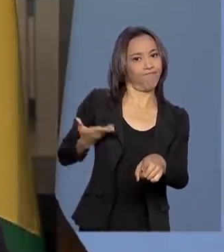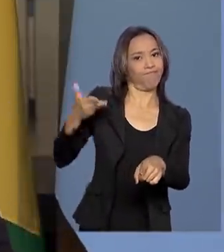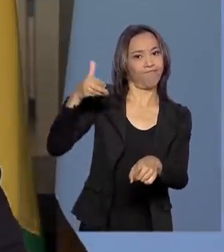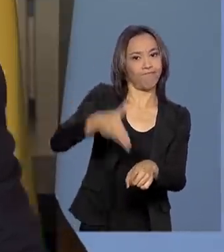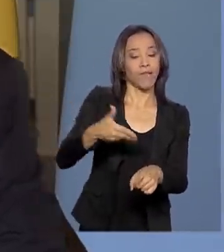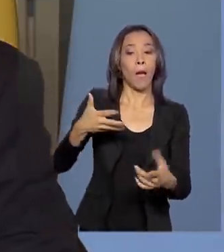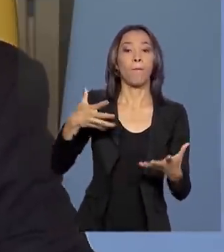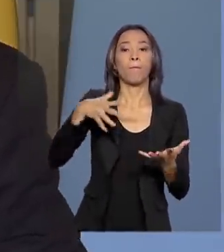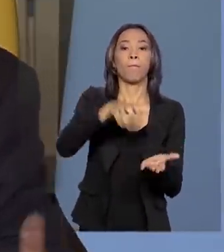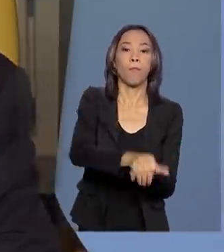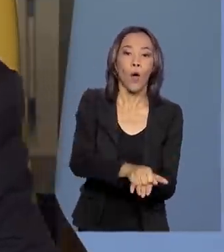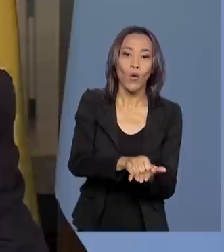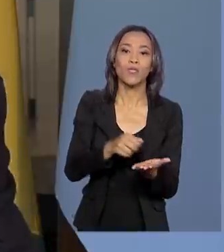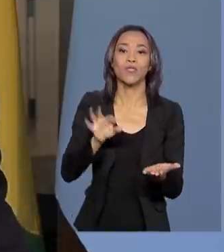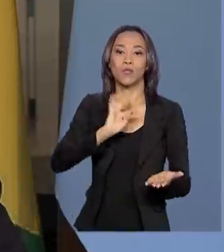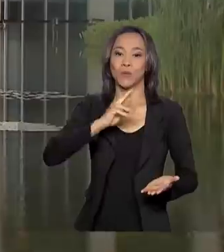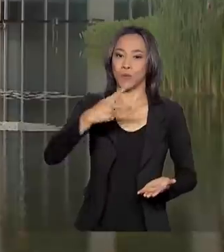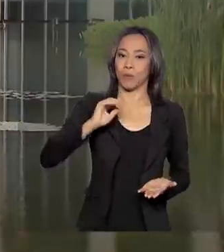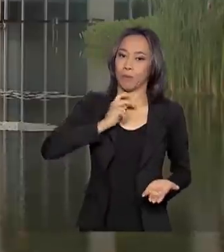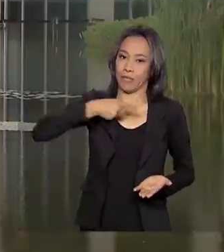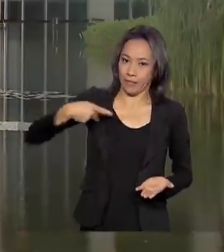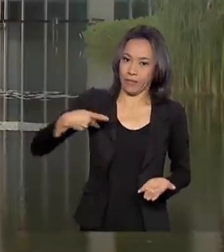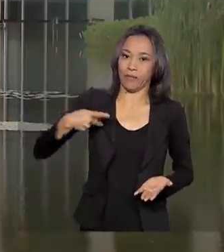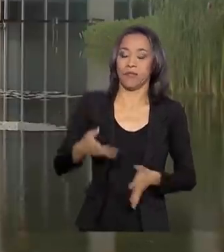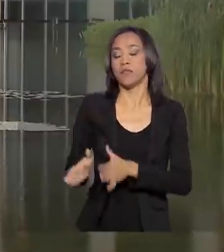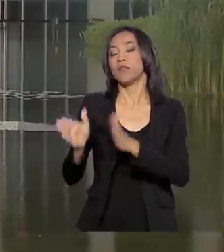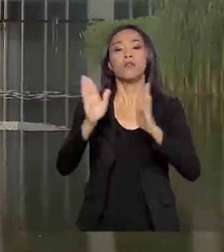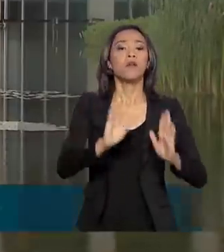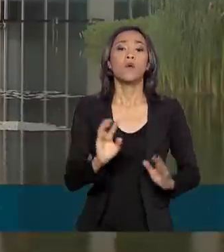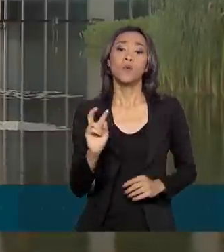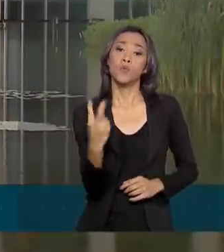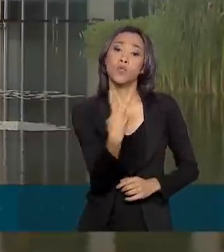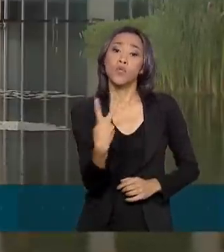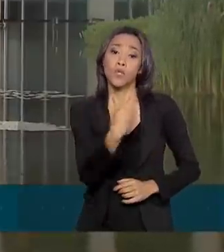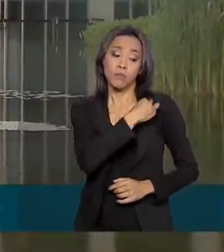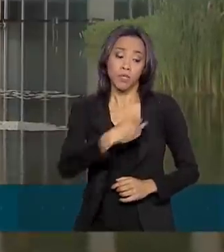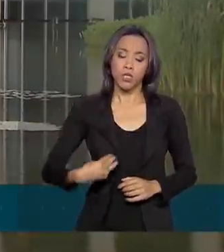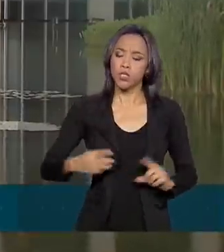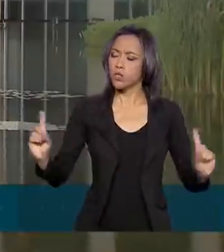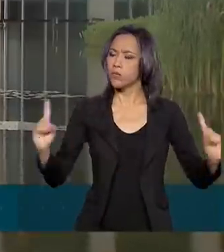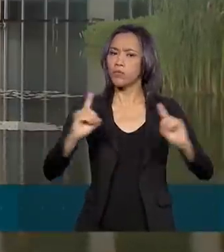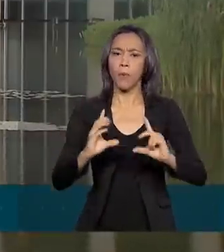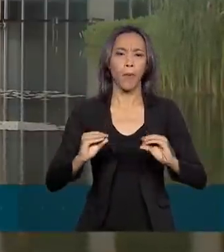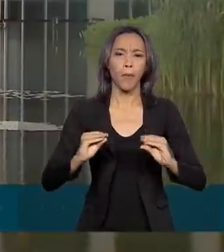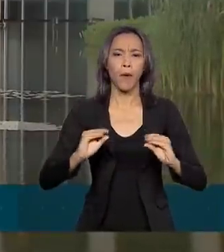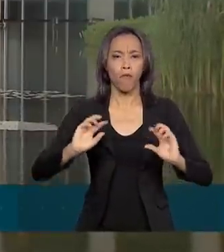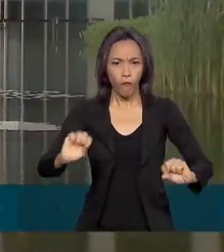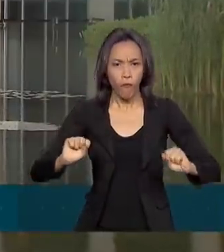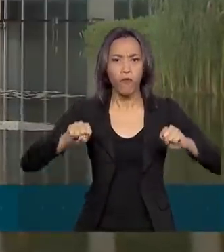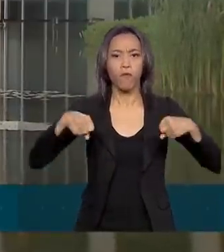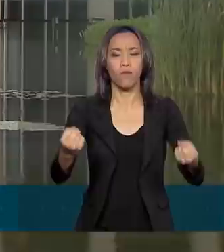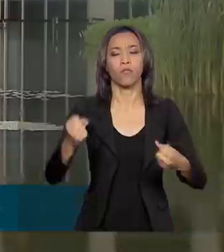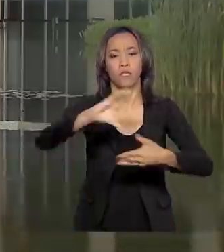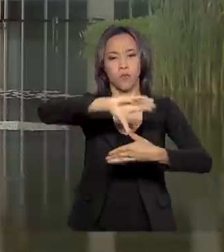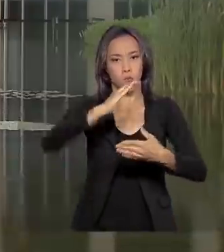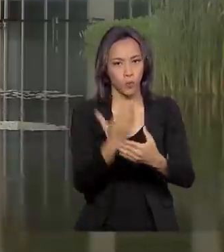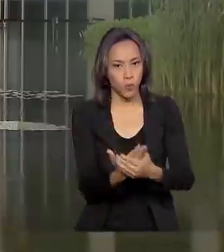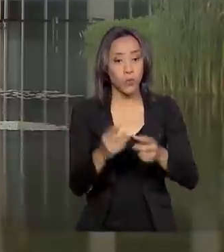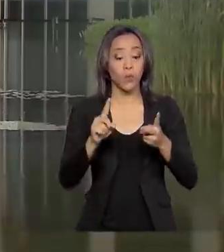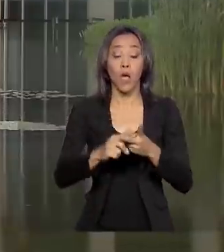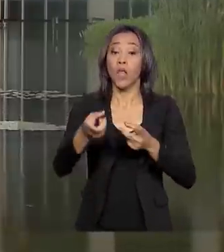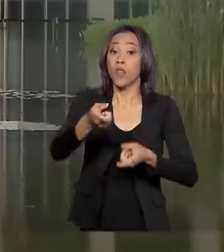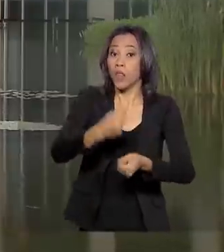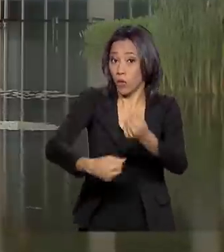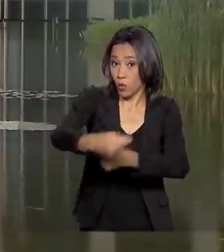a posse do presidente Alberto Fernandes. Os dois ministros falaram sobre a importância de fortalecer o Mercosul e as negociações do